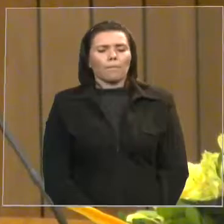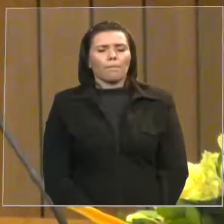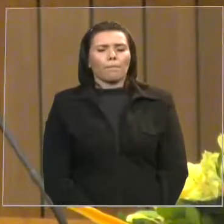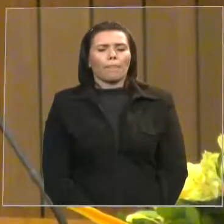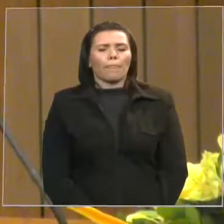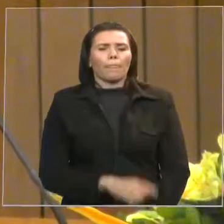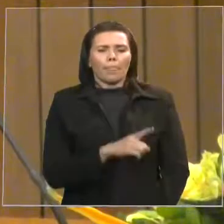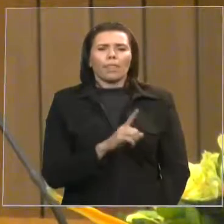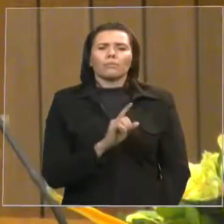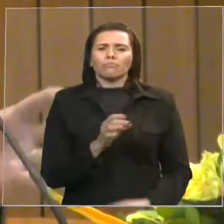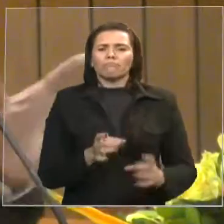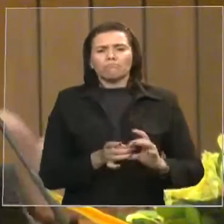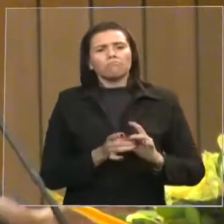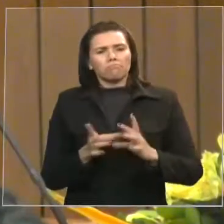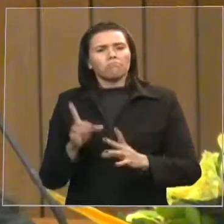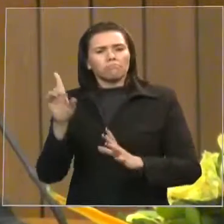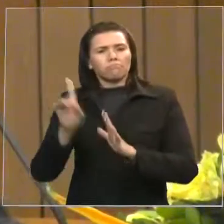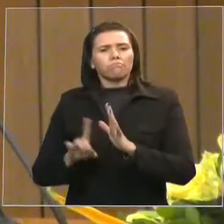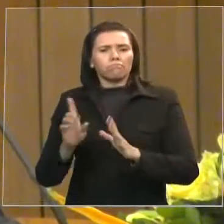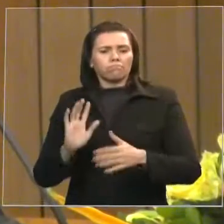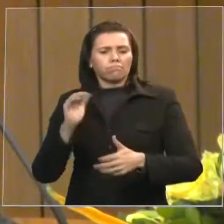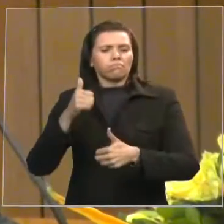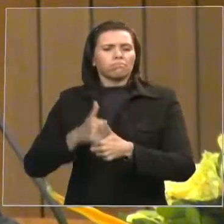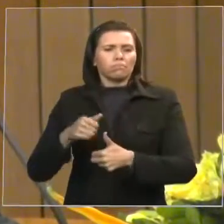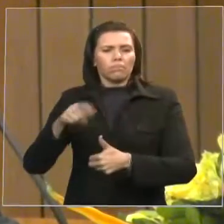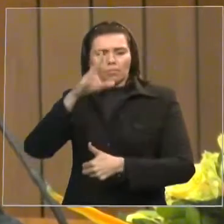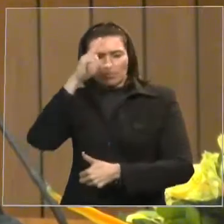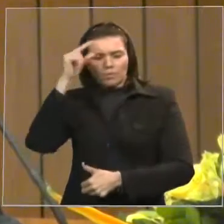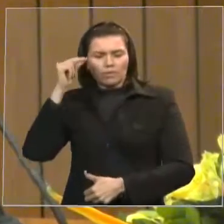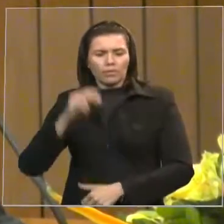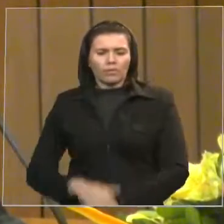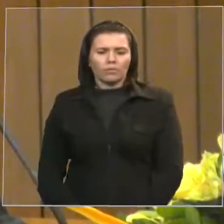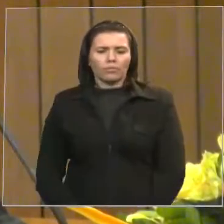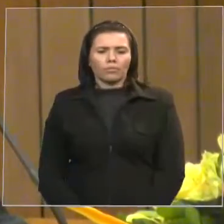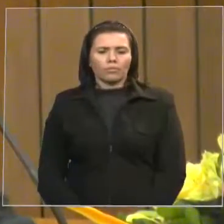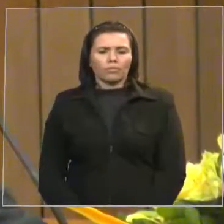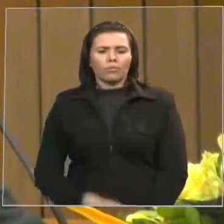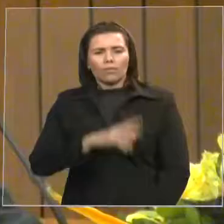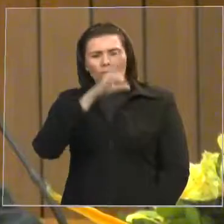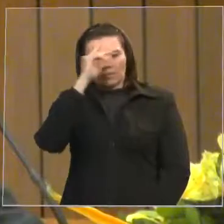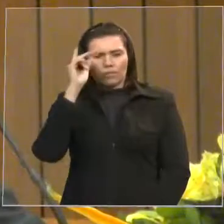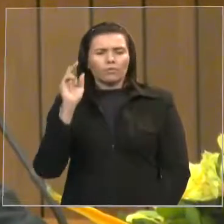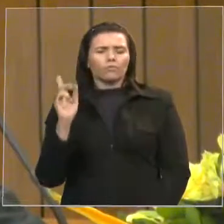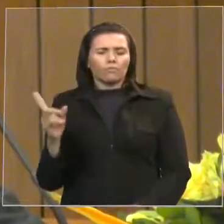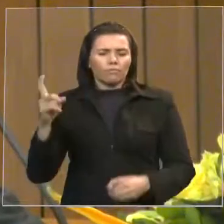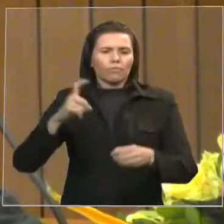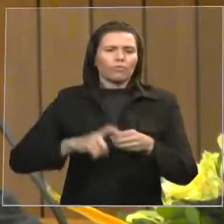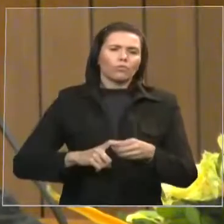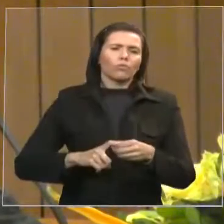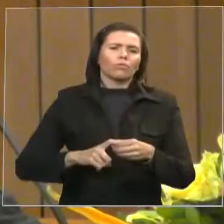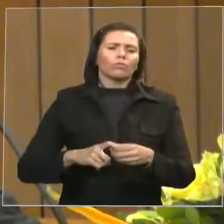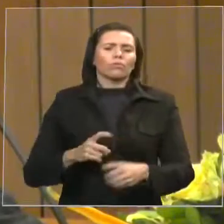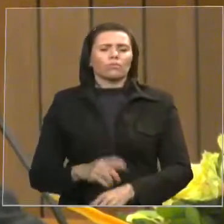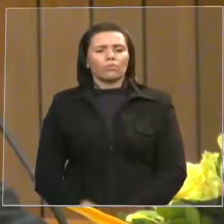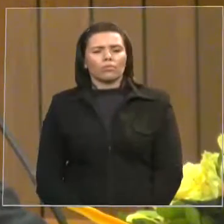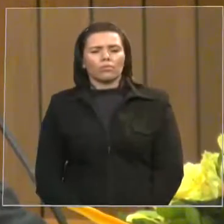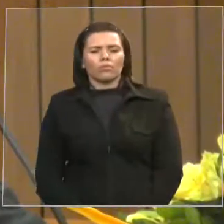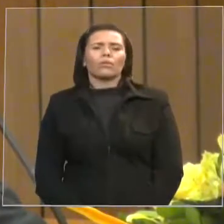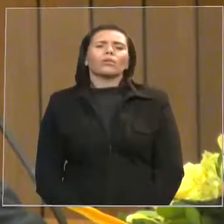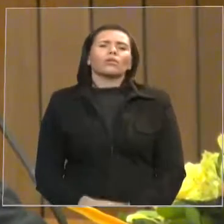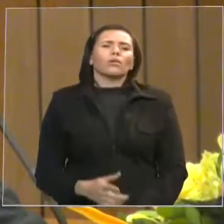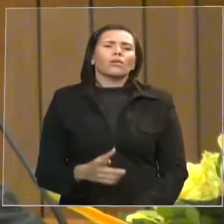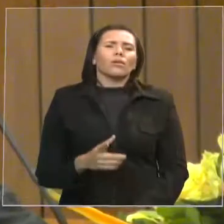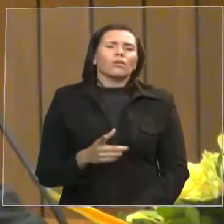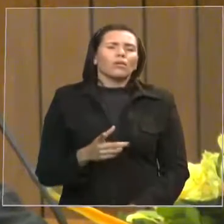de fazer uma boa gestão ao município retornou o cargo tem vistoriado obras